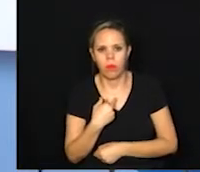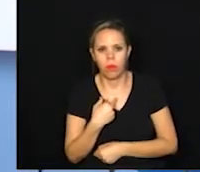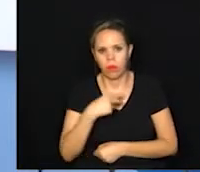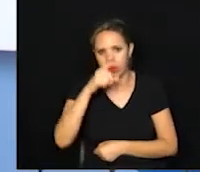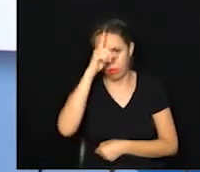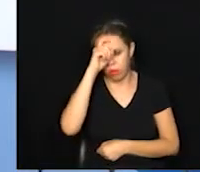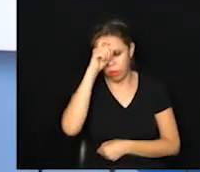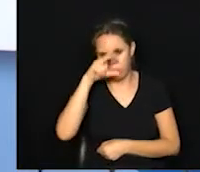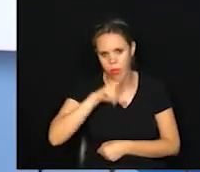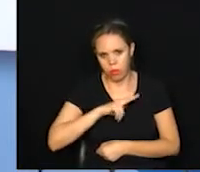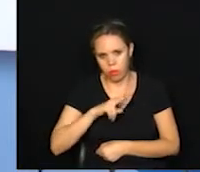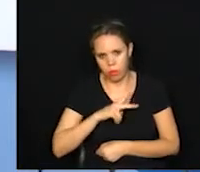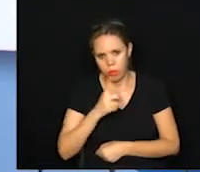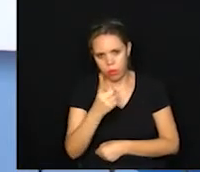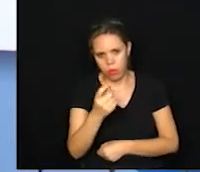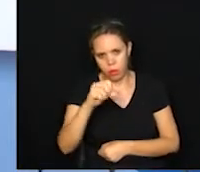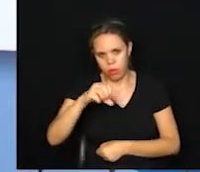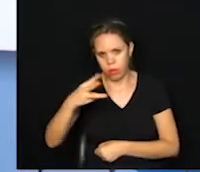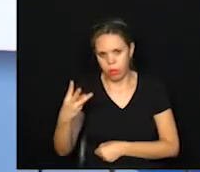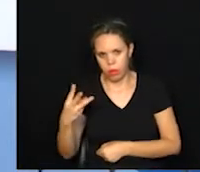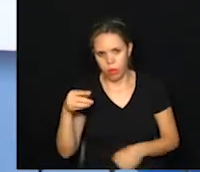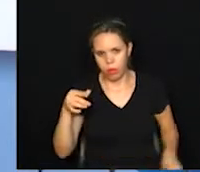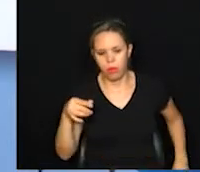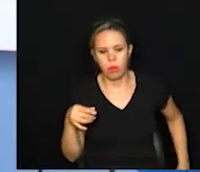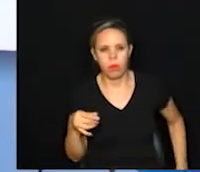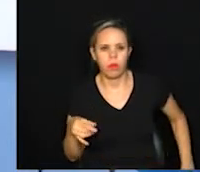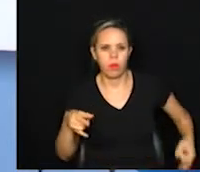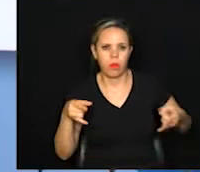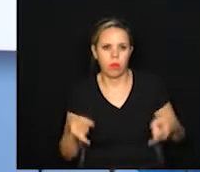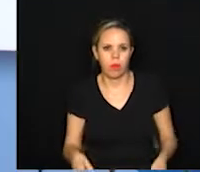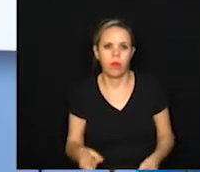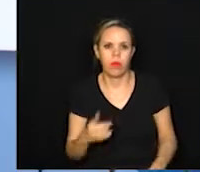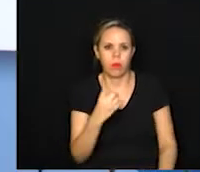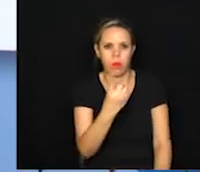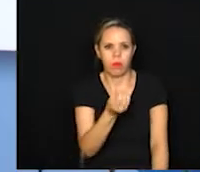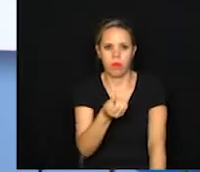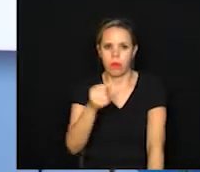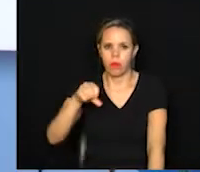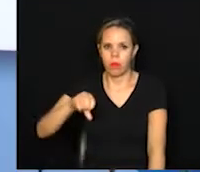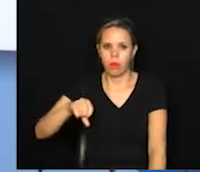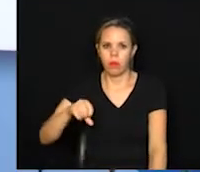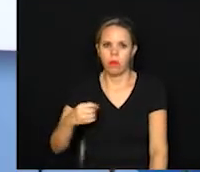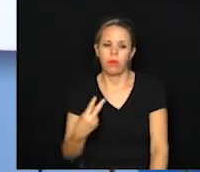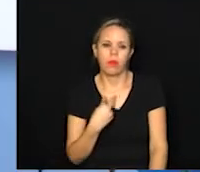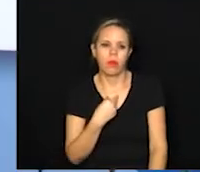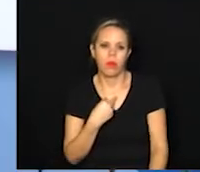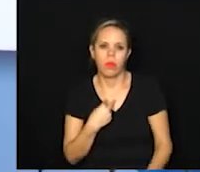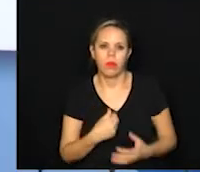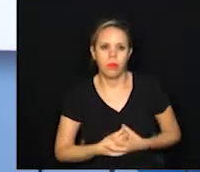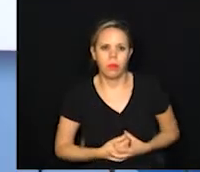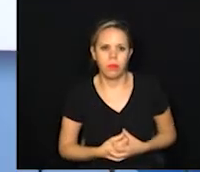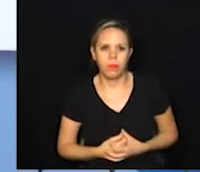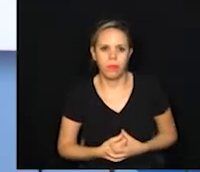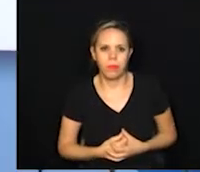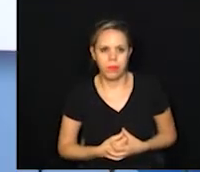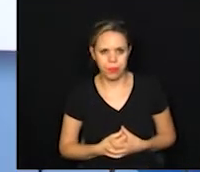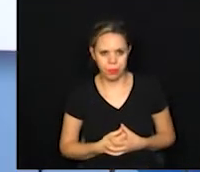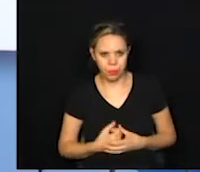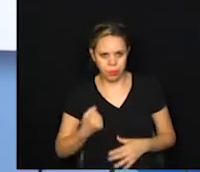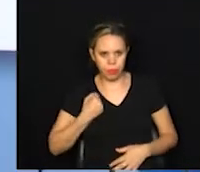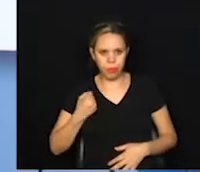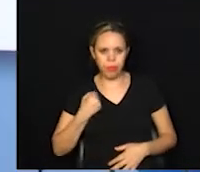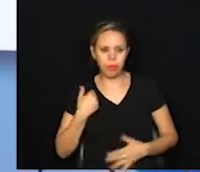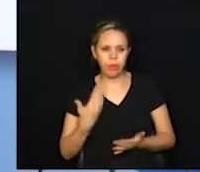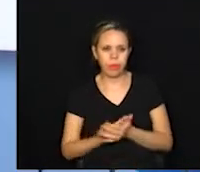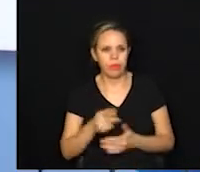particular, 193 leitos, dos quais 169 ocupados. Então, esses são os números